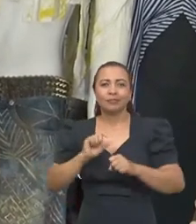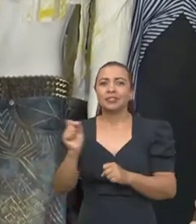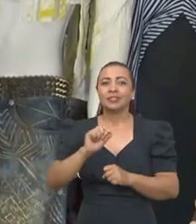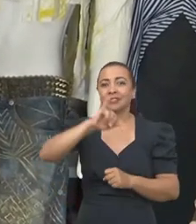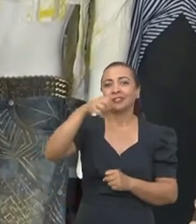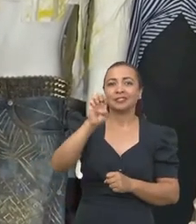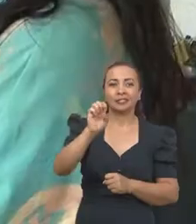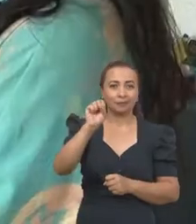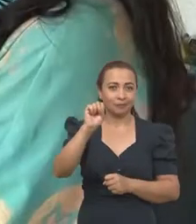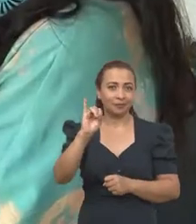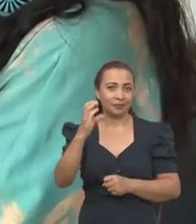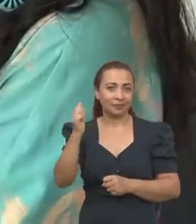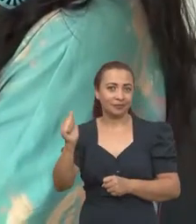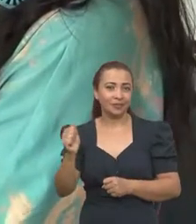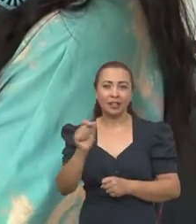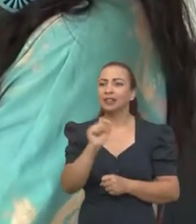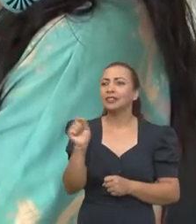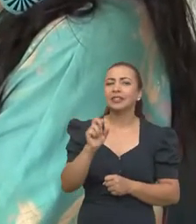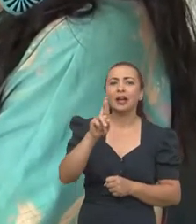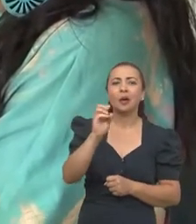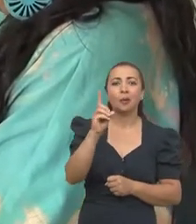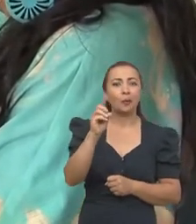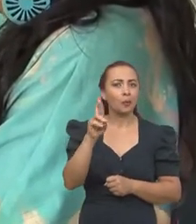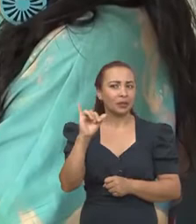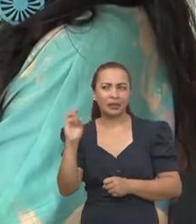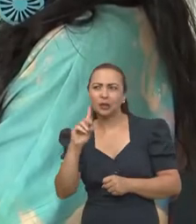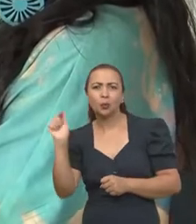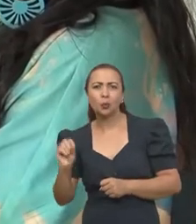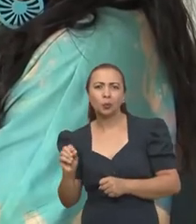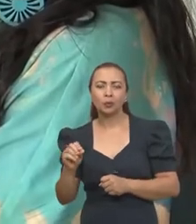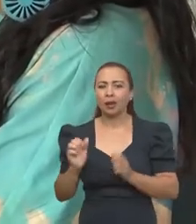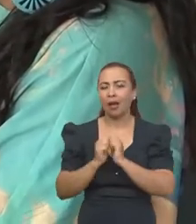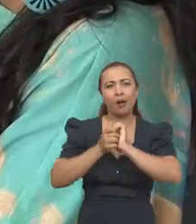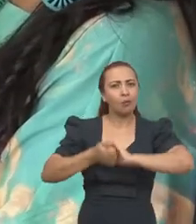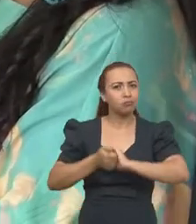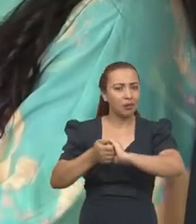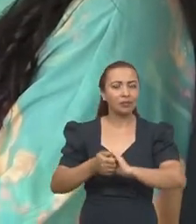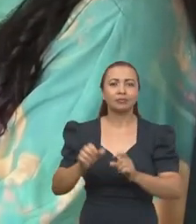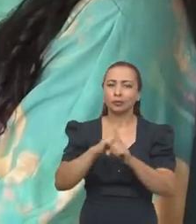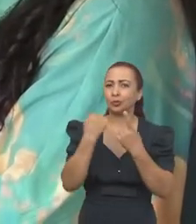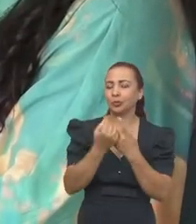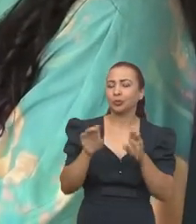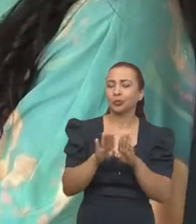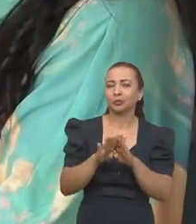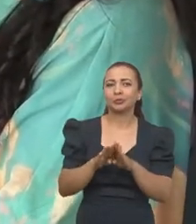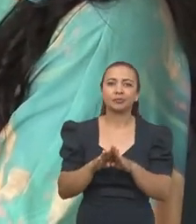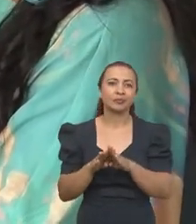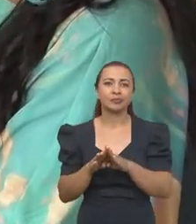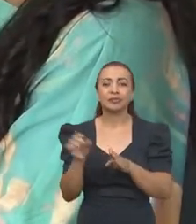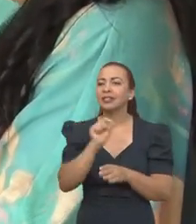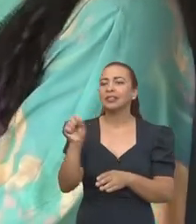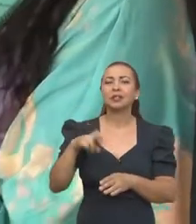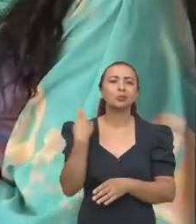quem é Jéssica na sociedade, de quem é Rodrigo, que é meu companheiro e sócio. Então, nesse contexto de